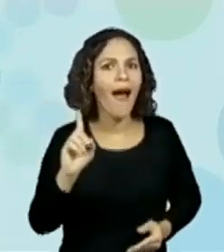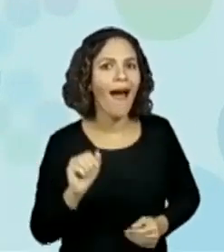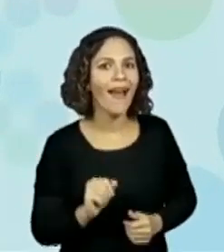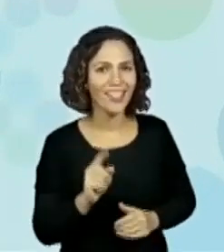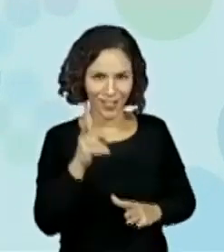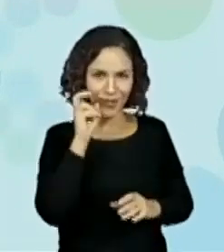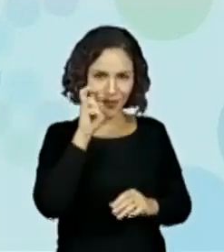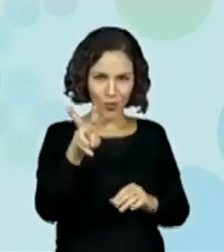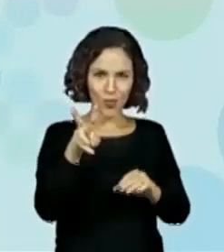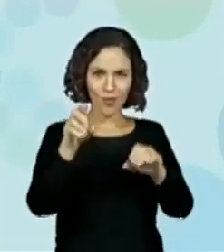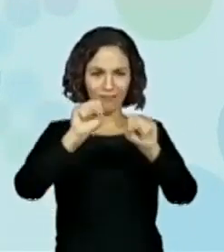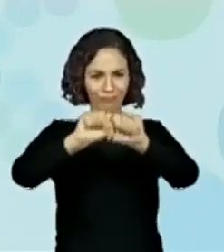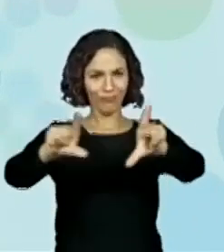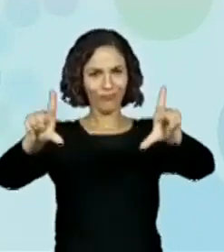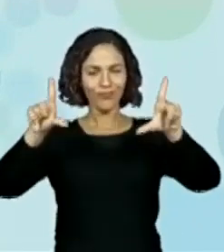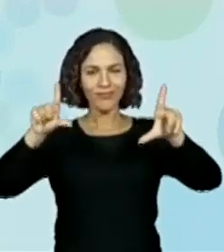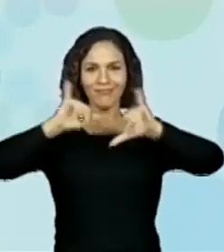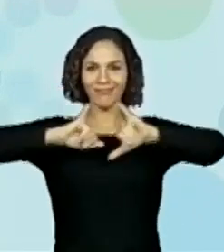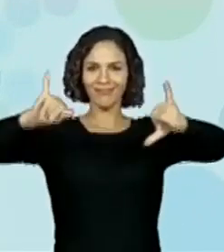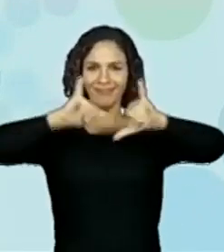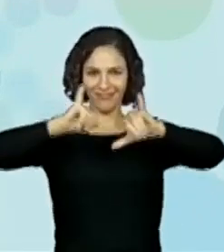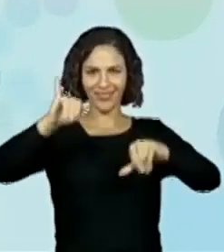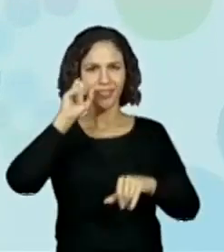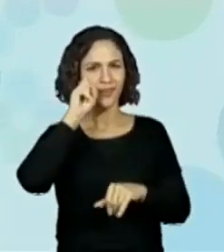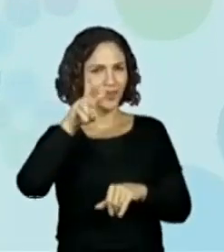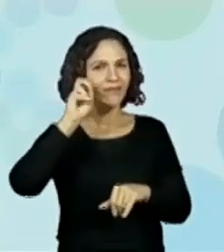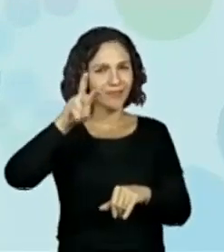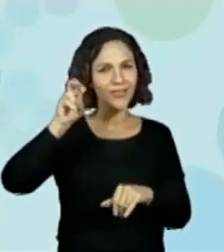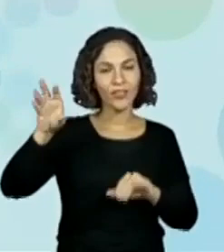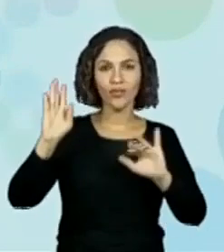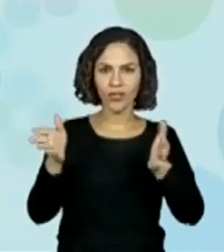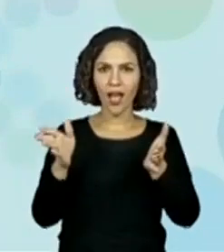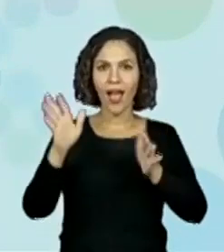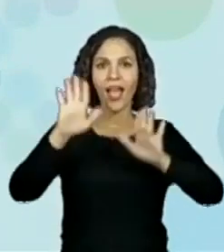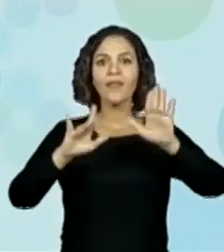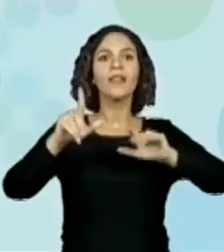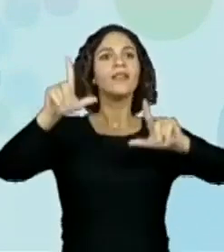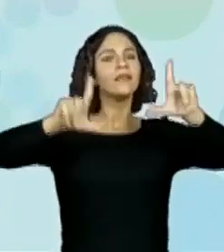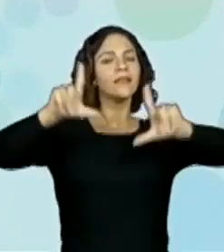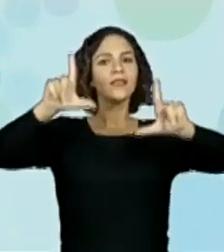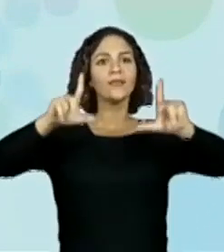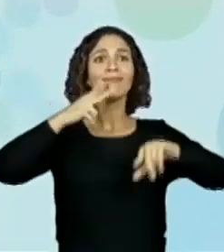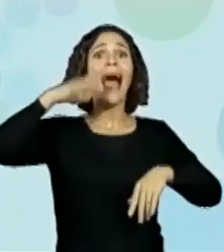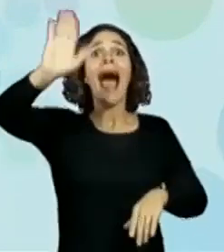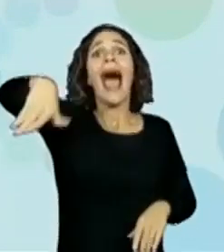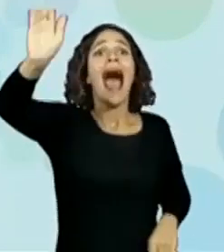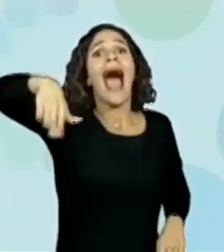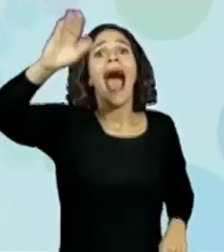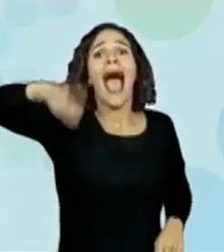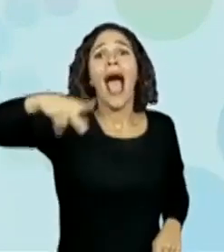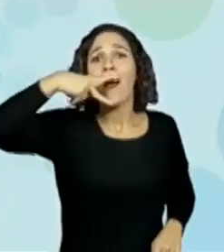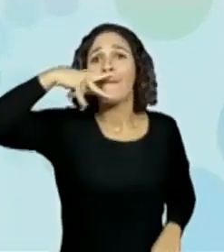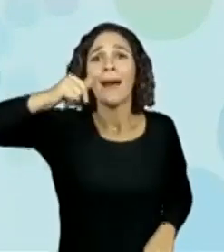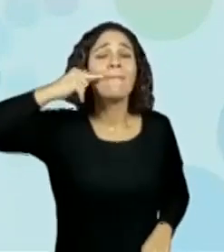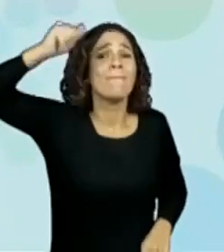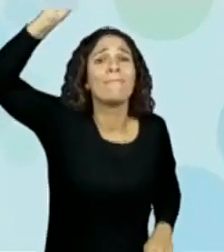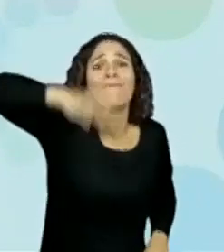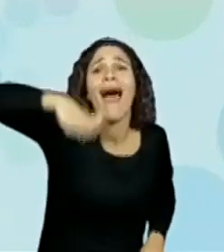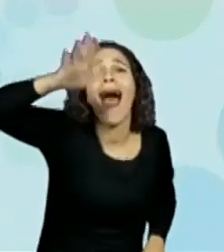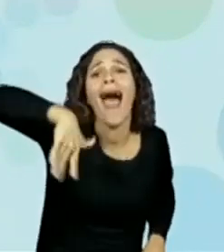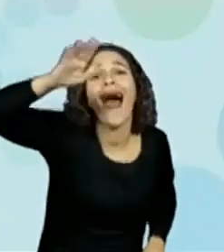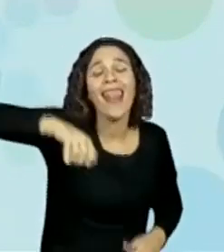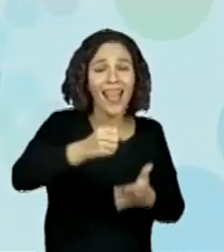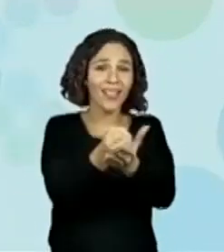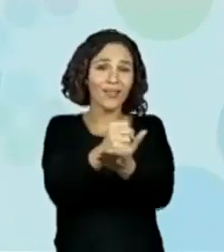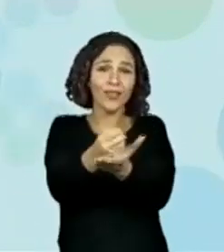Quem que já viu esse comercial? Aposto que você já viu e quando você vê um comercial como esse, você já grita. Pai, pai, olha que barato que está o